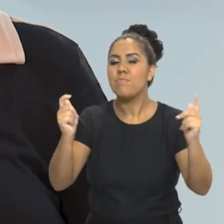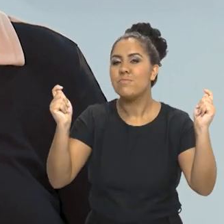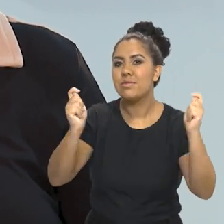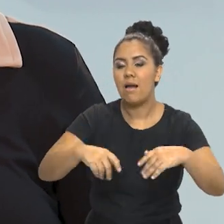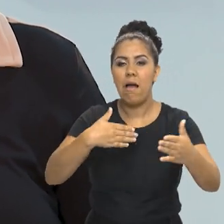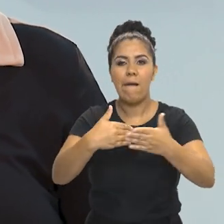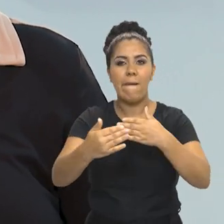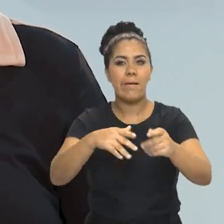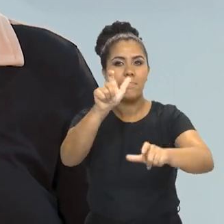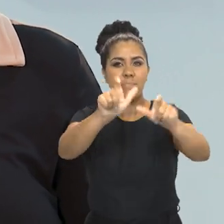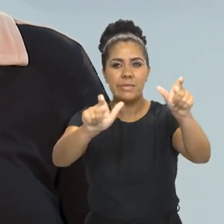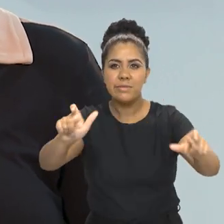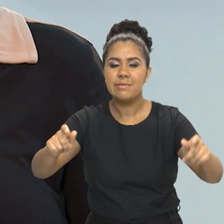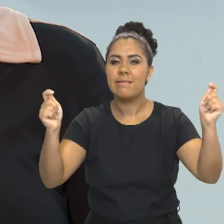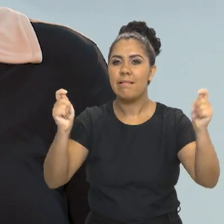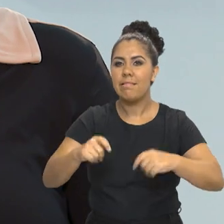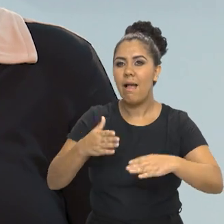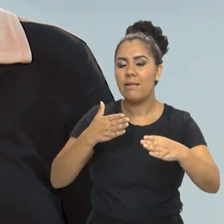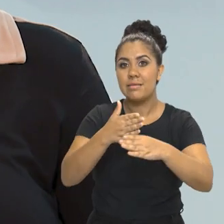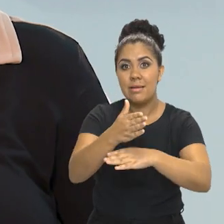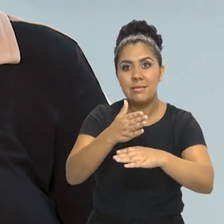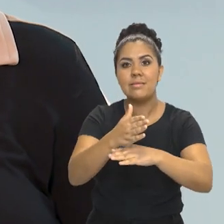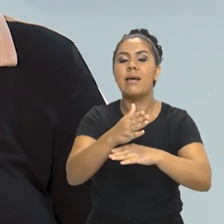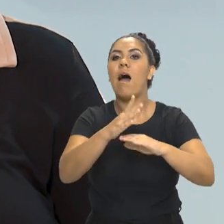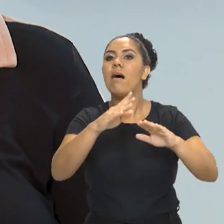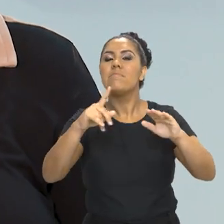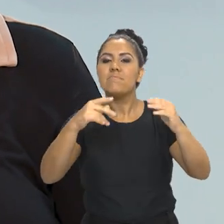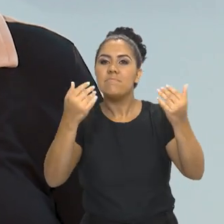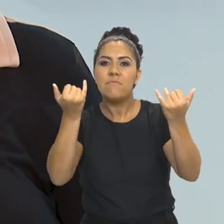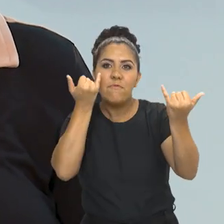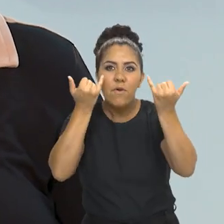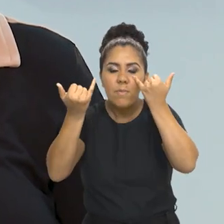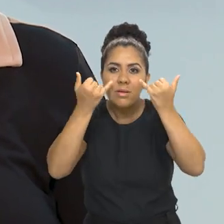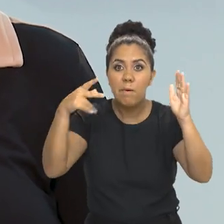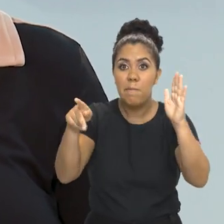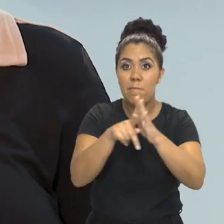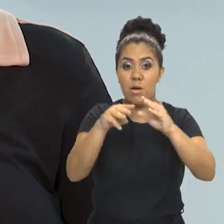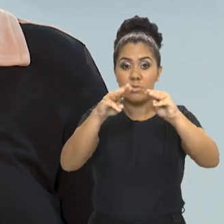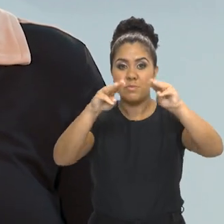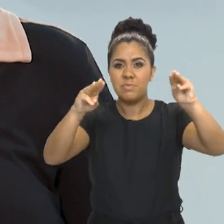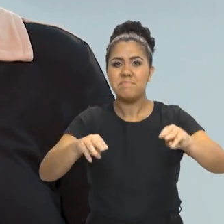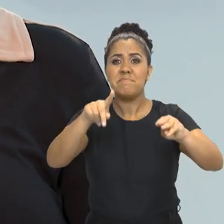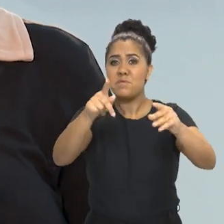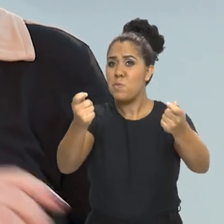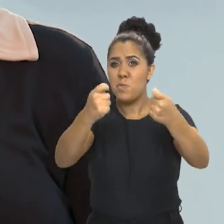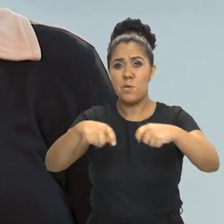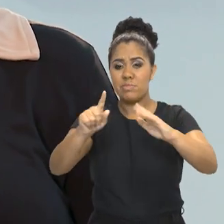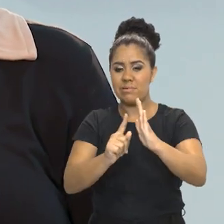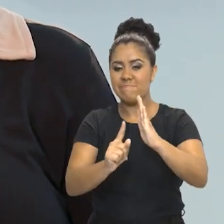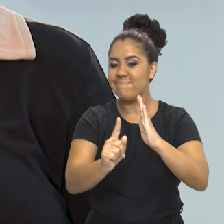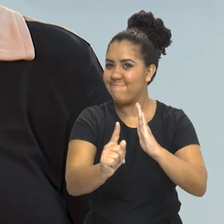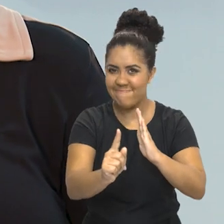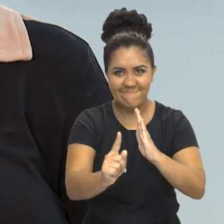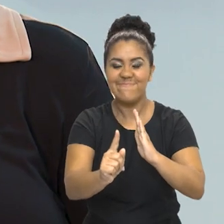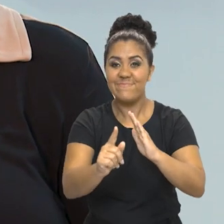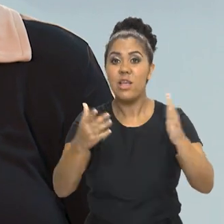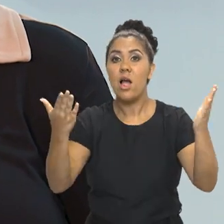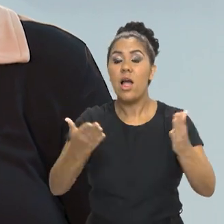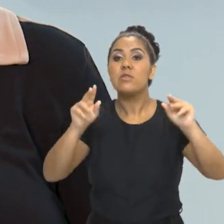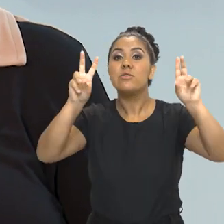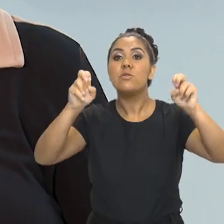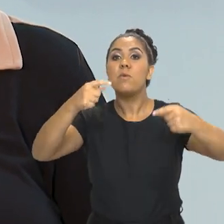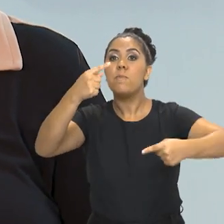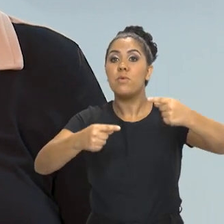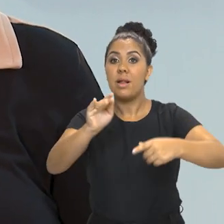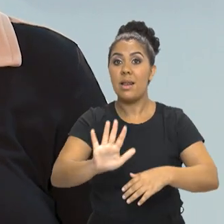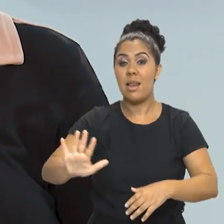que qualquer cidadão possa acessar conteúdos de museus sem sair de casa. A gente também vai conversar um pouco sobre a